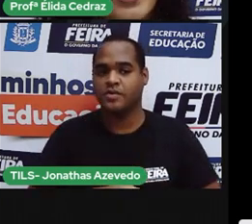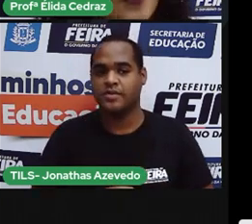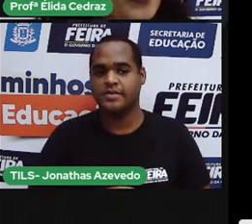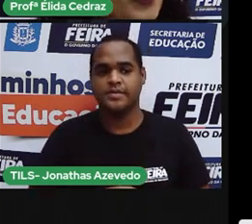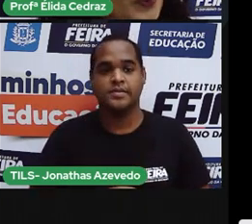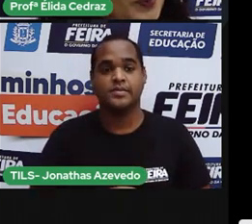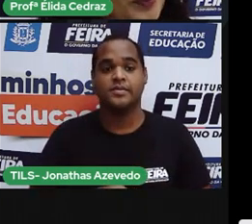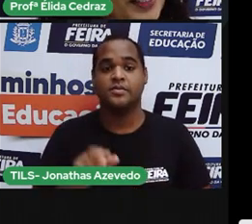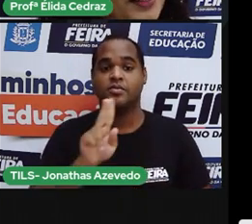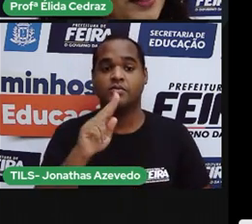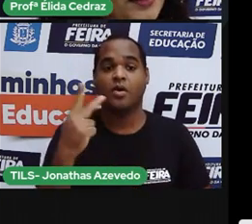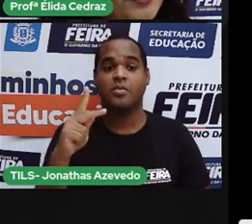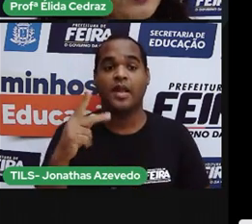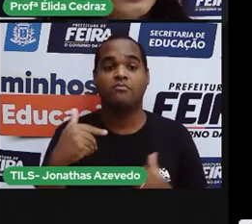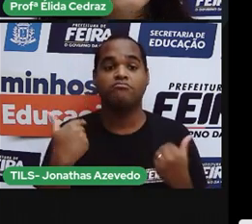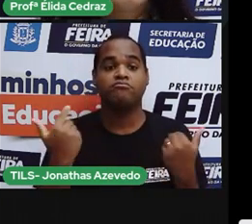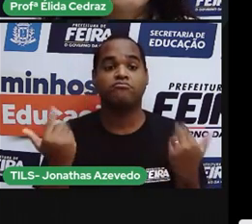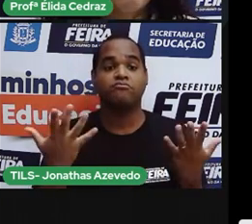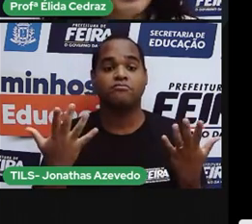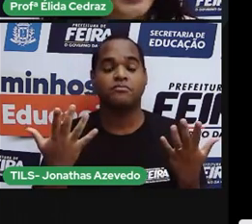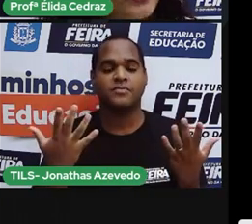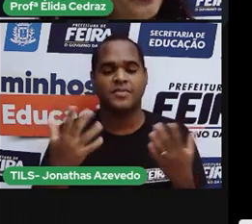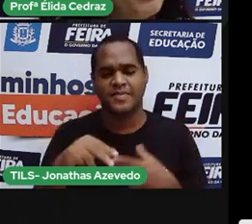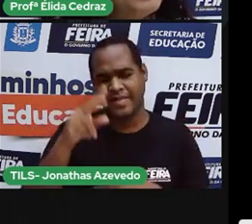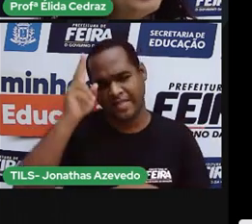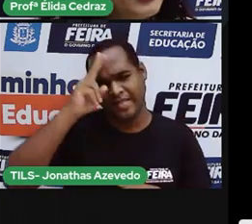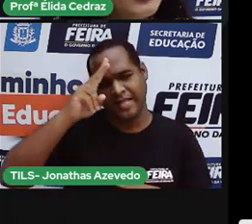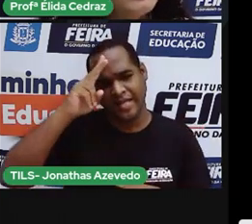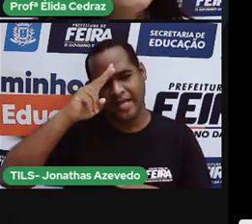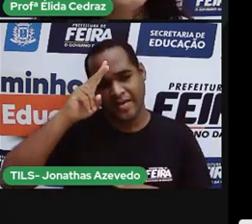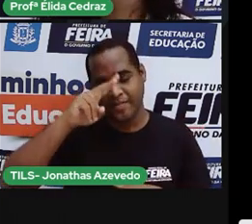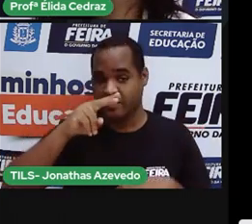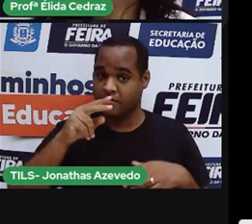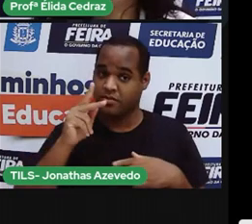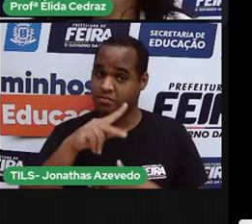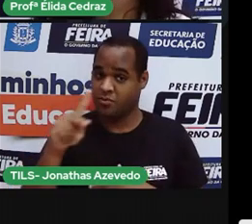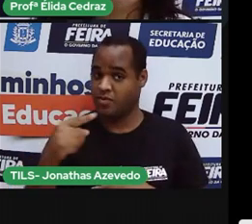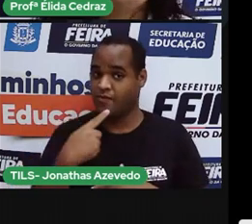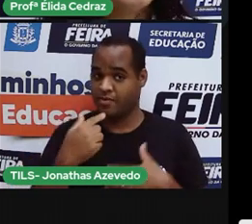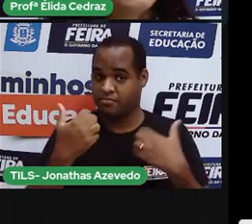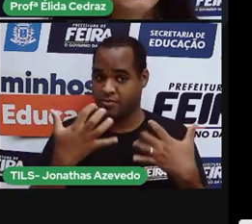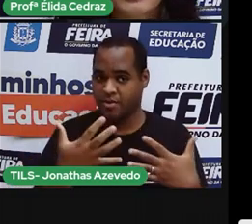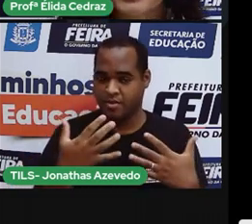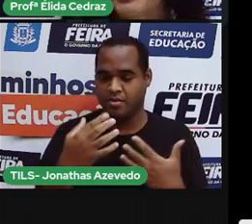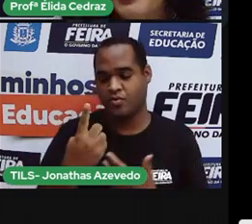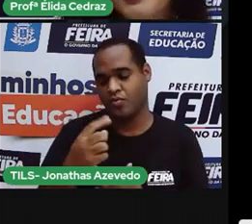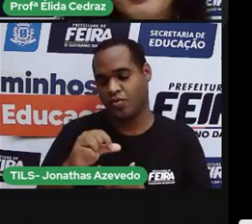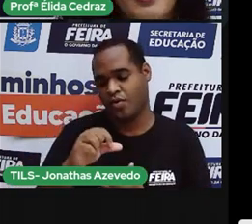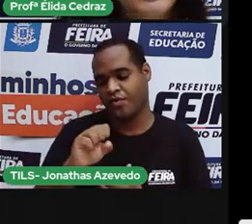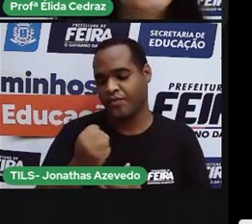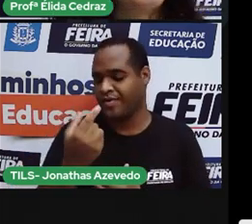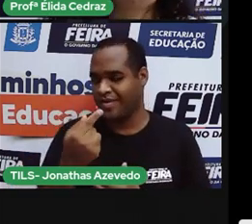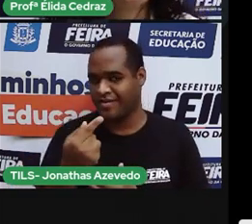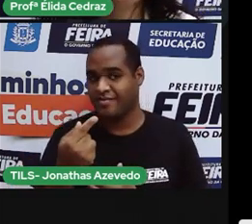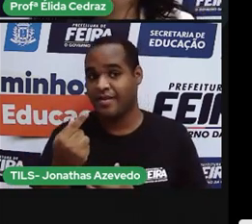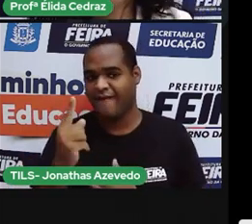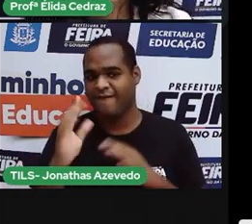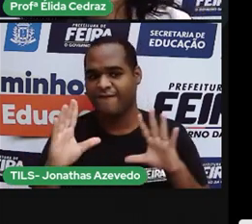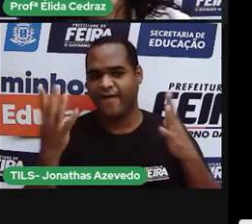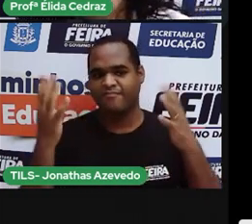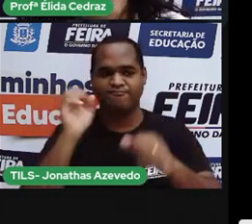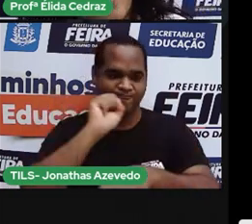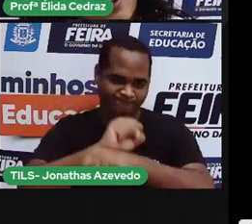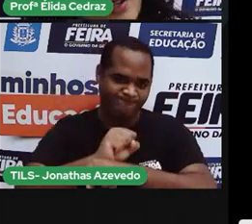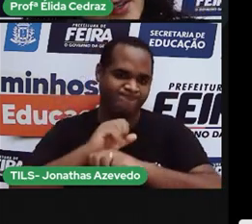Qual o seu nome? Lembra aí, Clodice, em 1987, essa festa